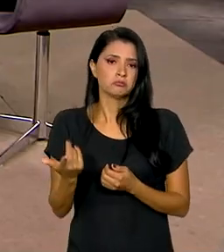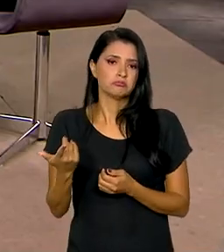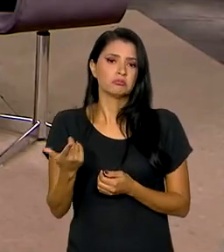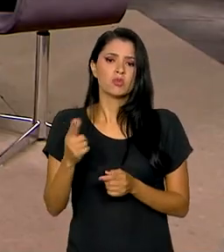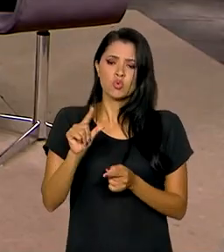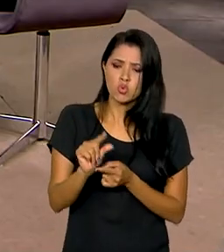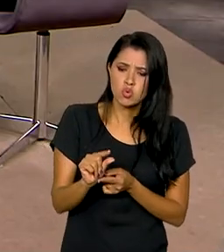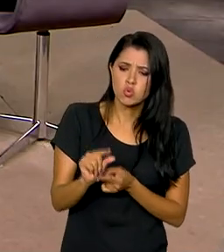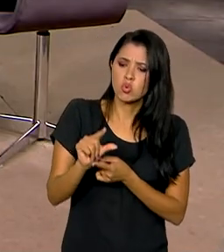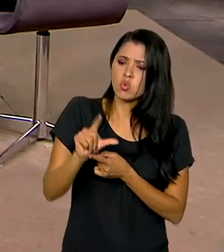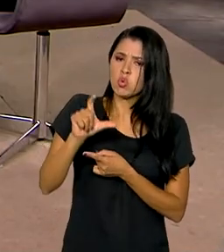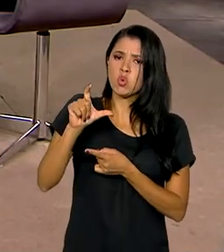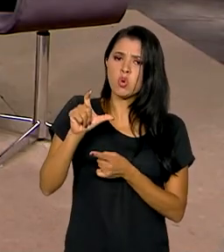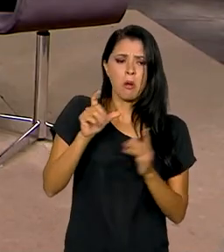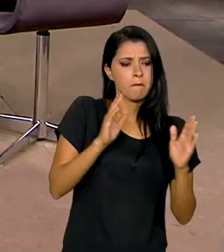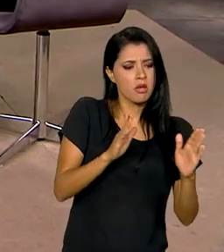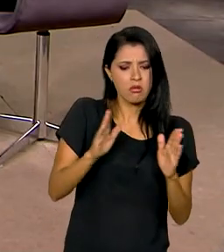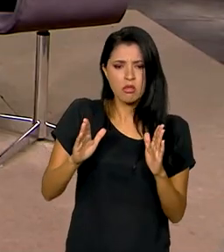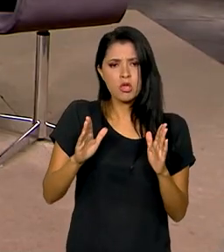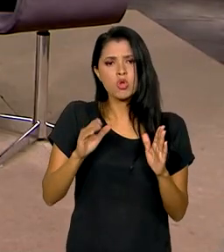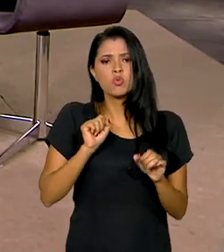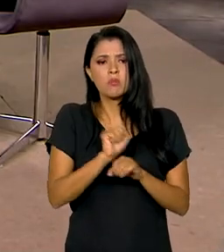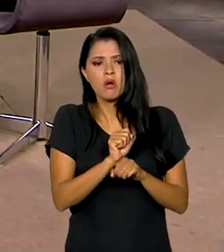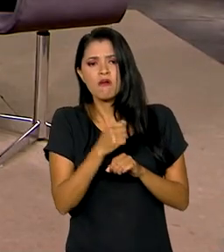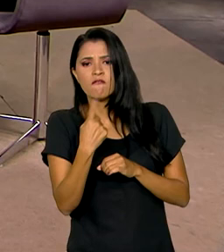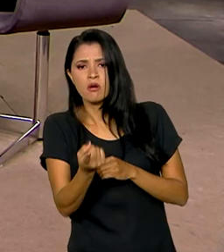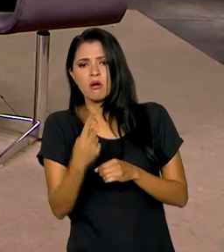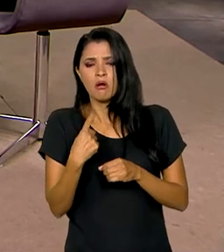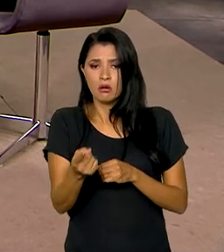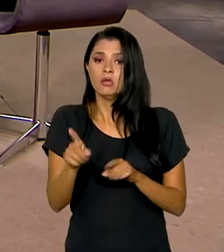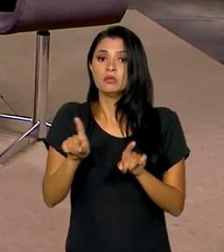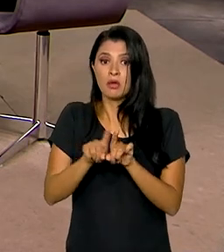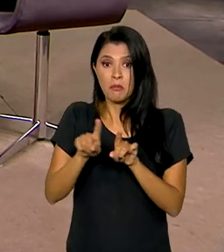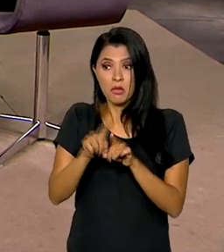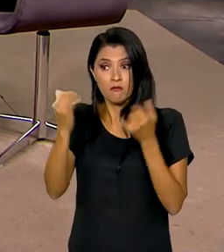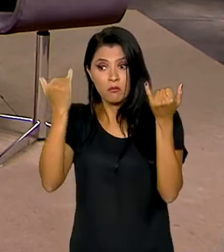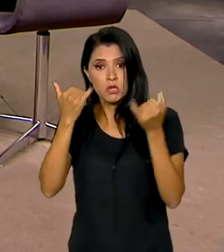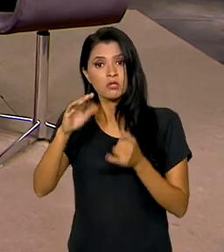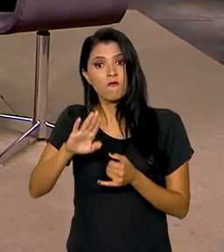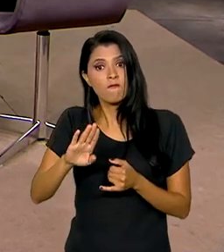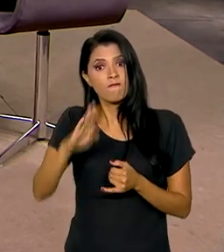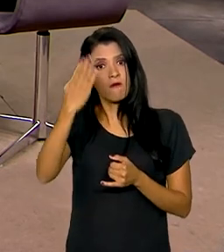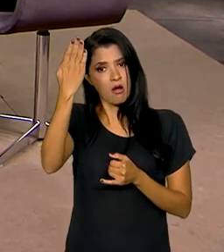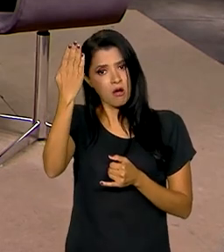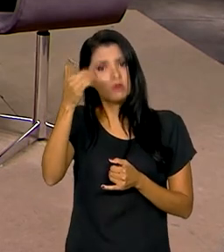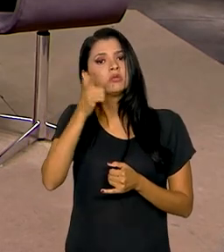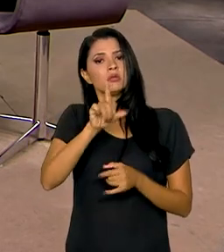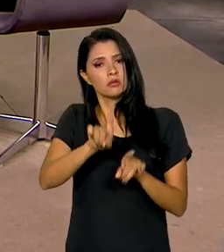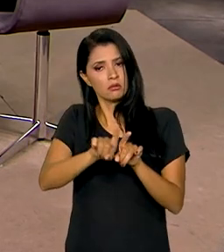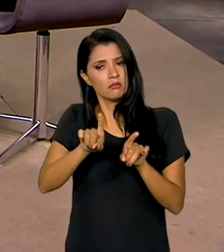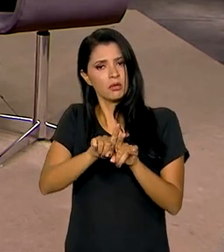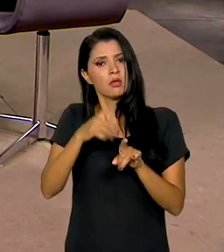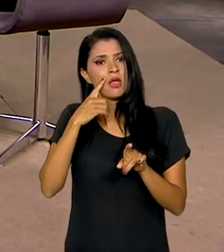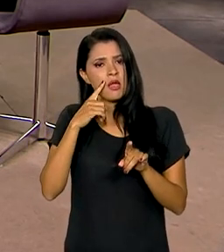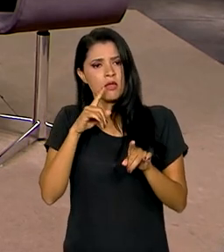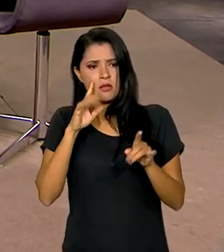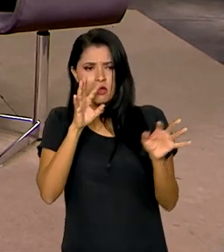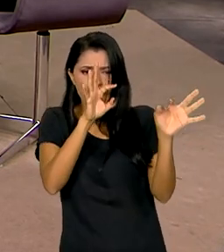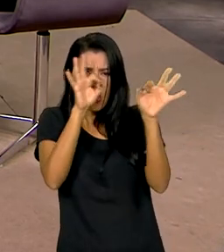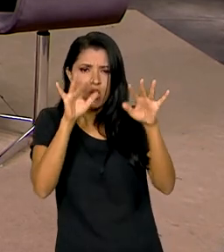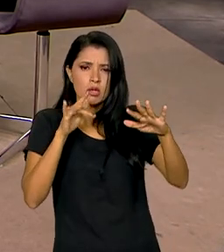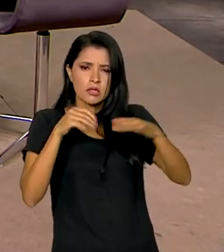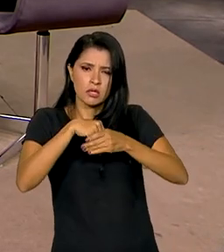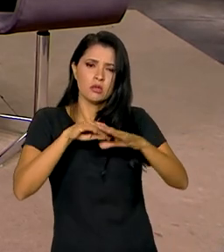doses, os intervalos, combate as notícias falsas, monitora o que vai pelas redes sociais,